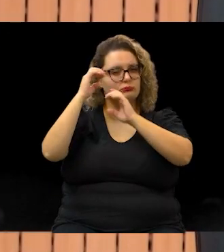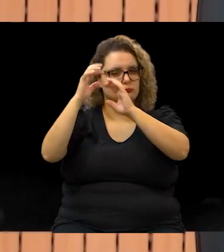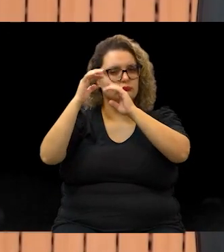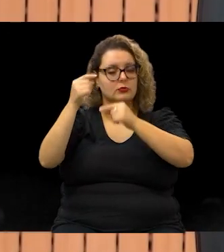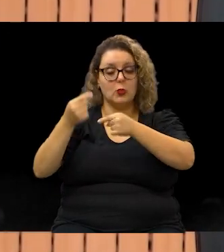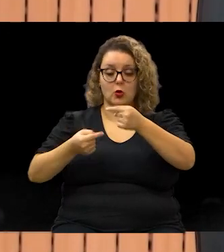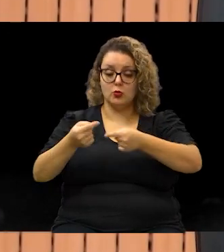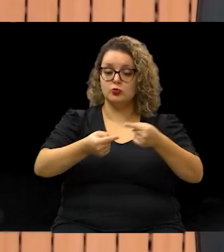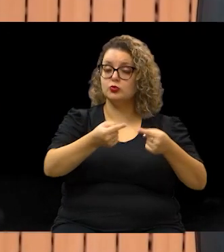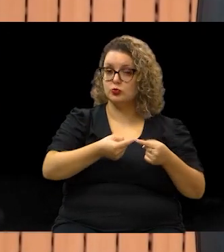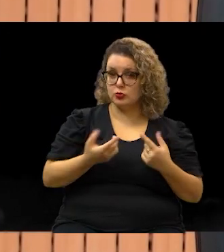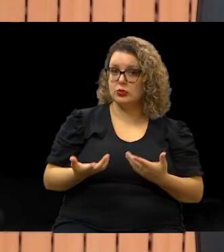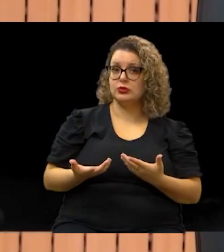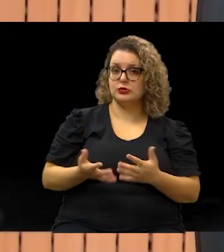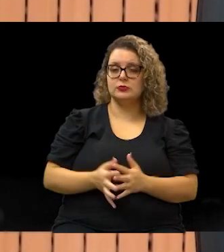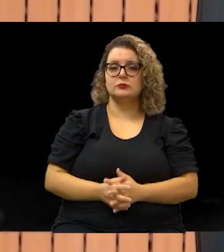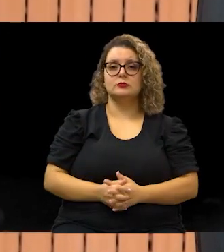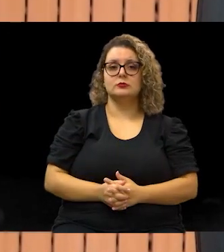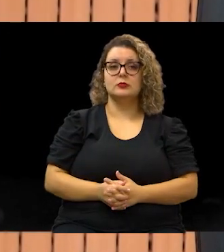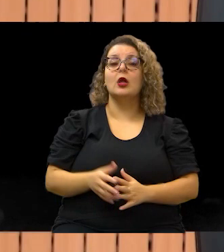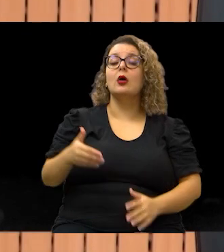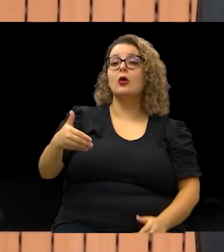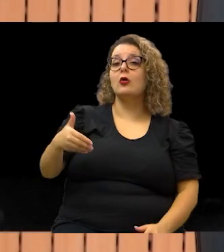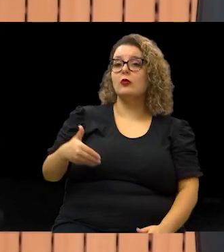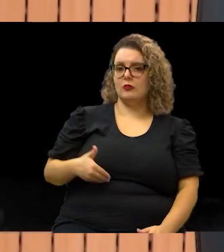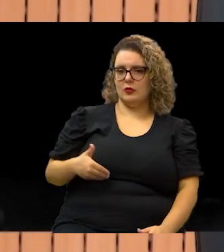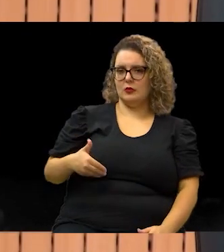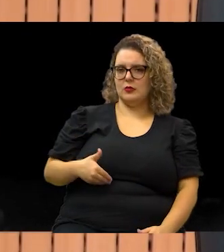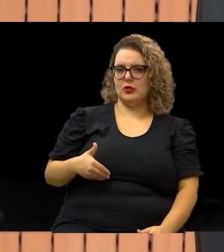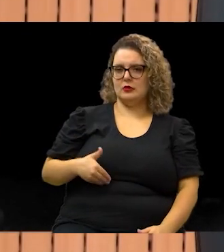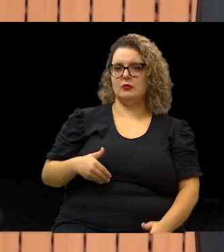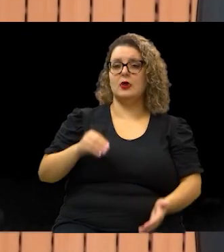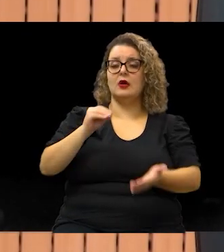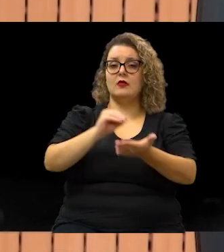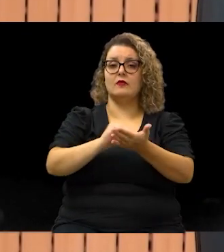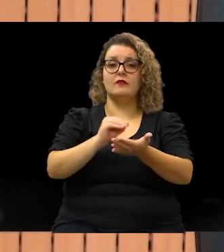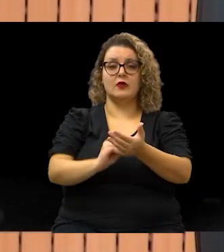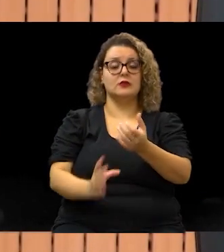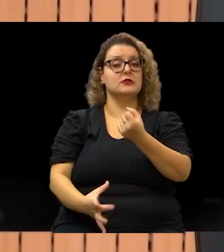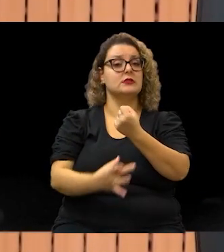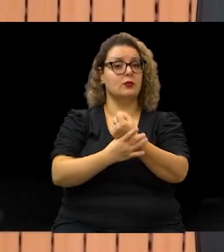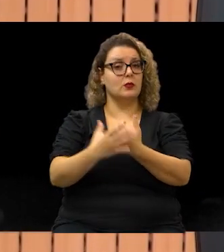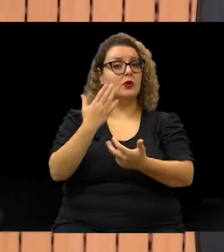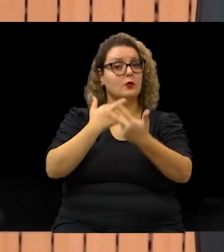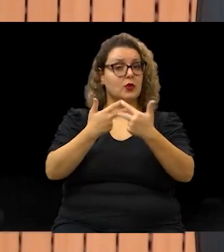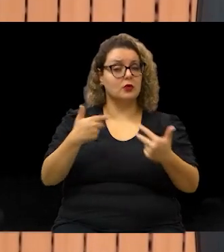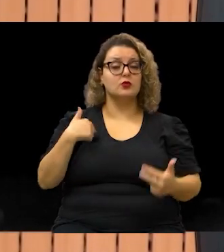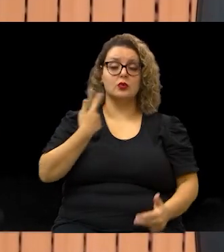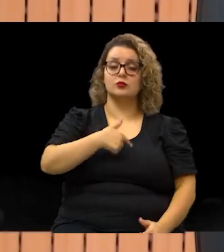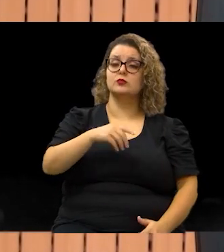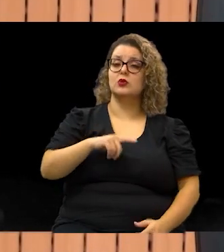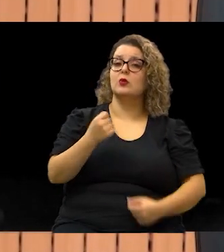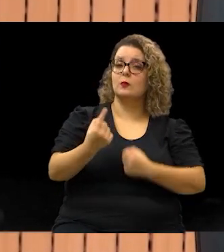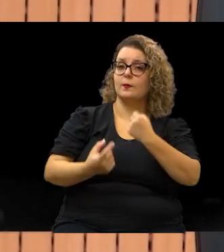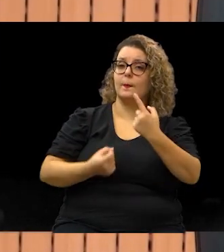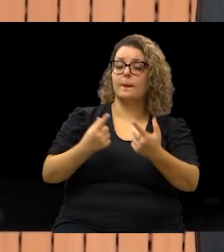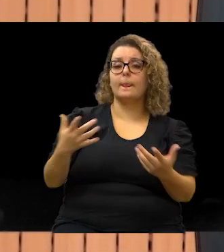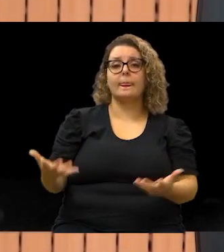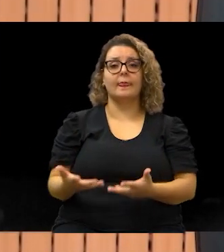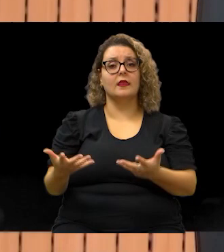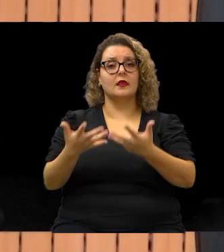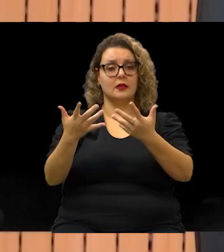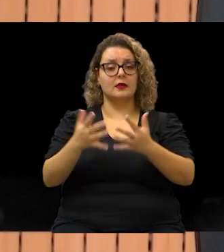debate sobre a fome, a insegurança alimentar no nosso município. Também algumas iniciativas